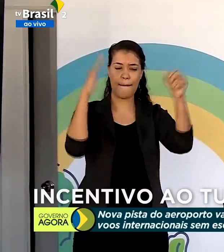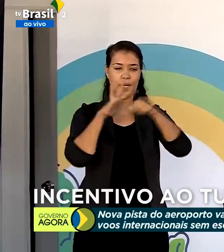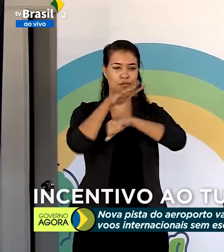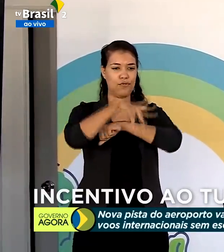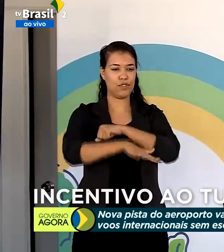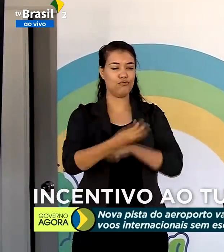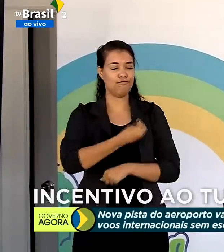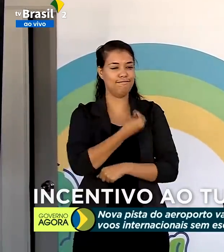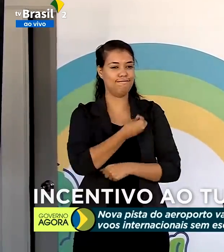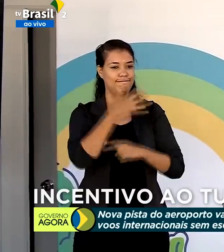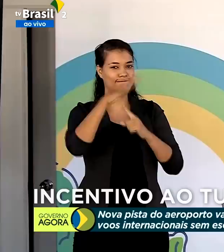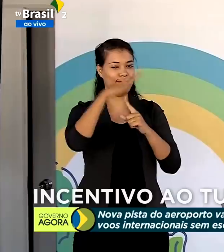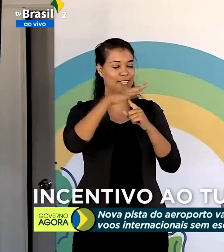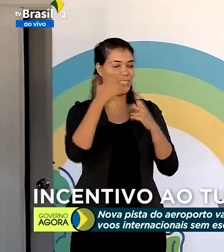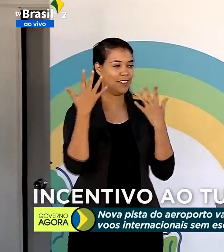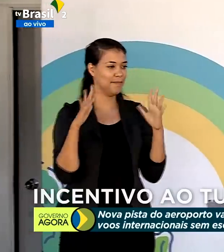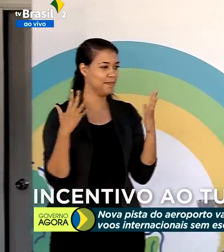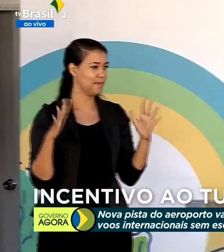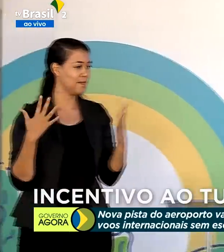Paraná. Forte abraço a todos.